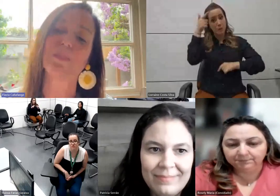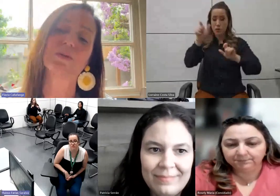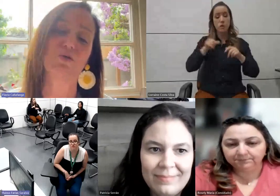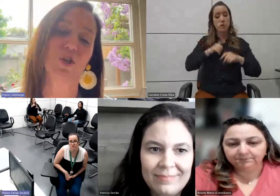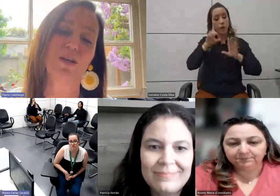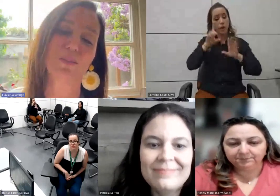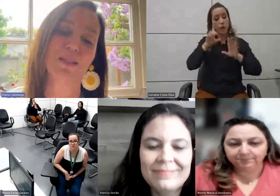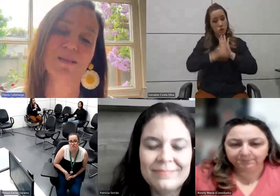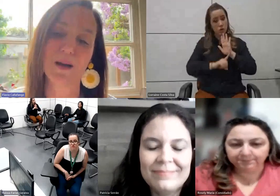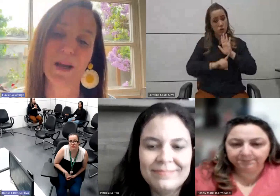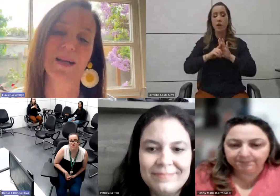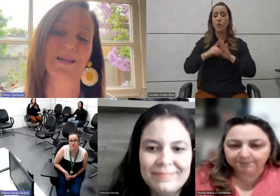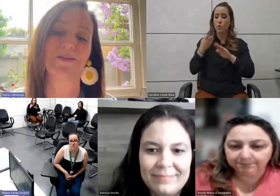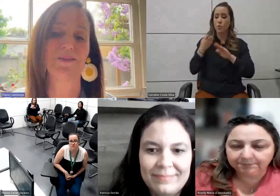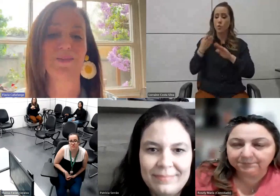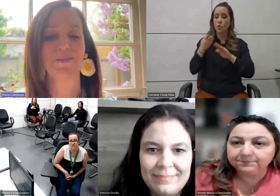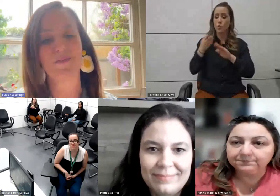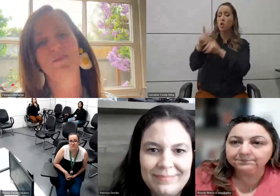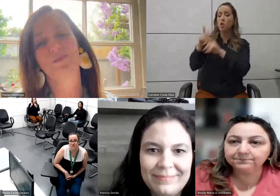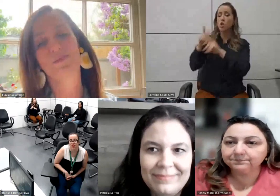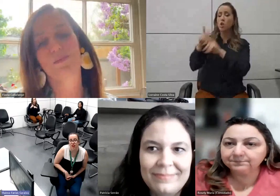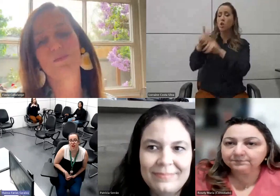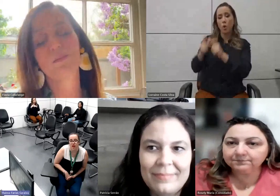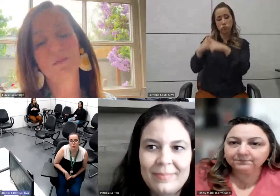direito de torcer pelo seu time também, né?